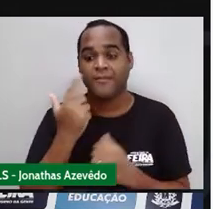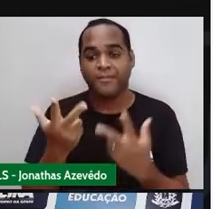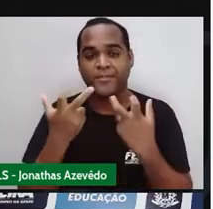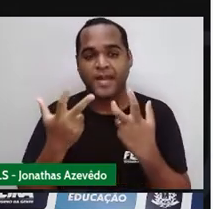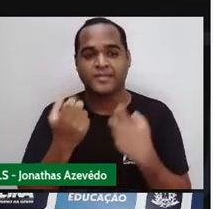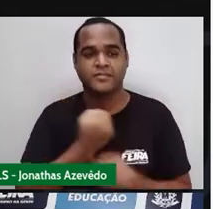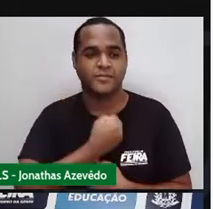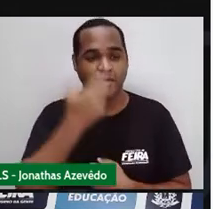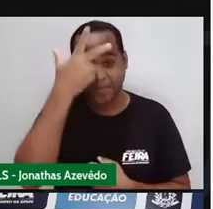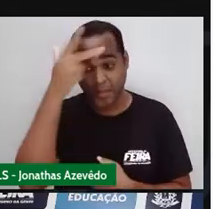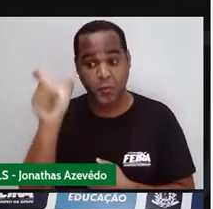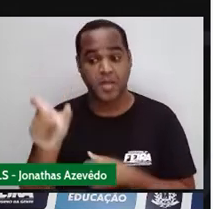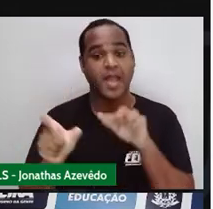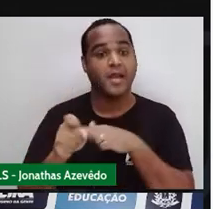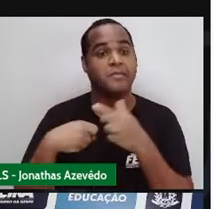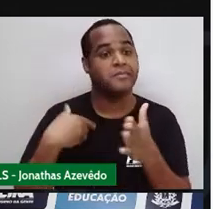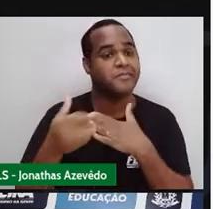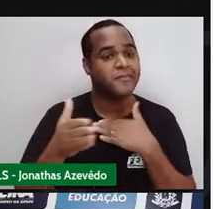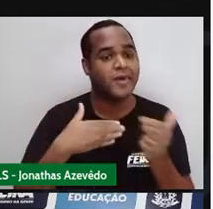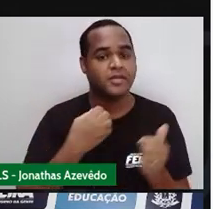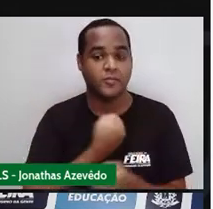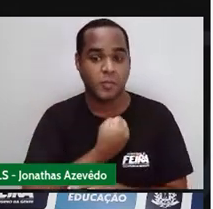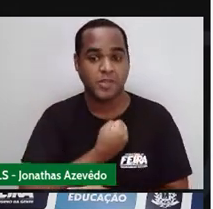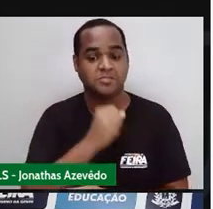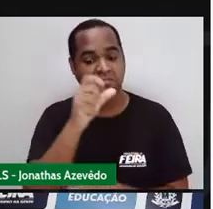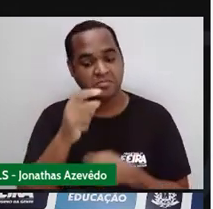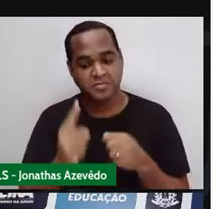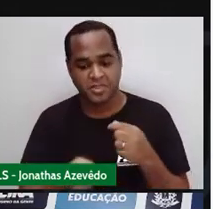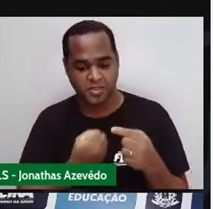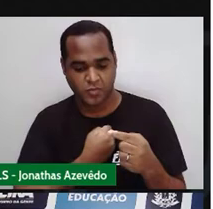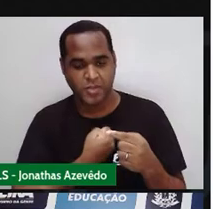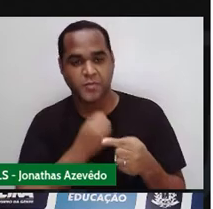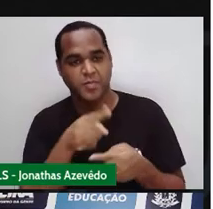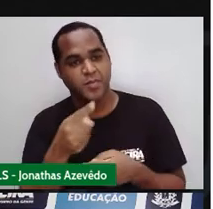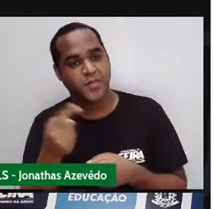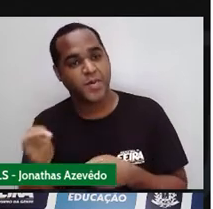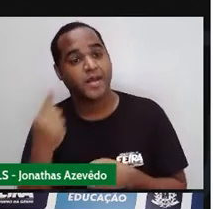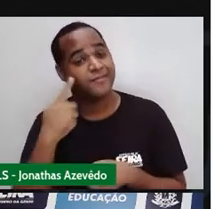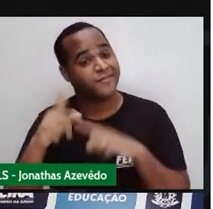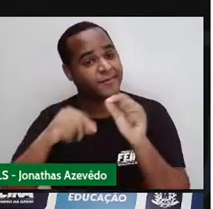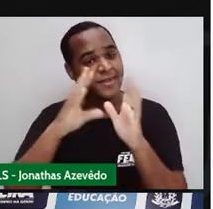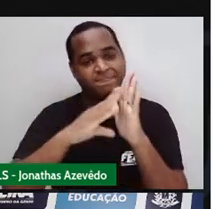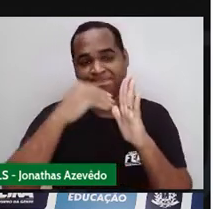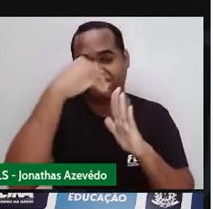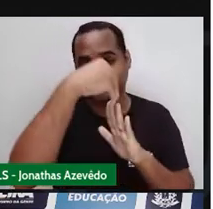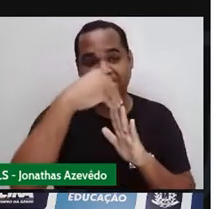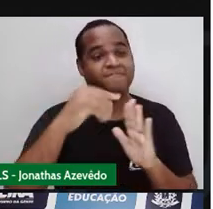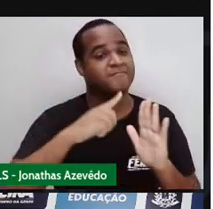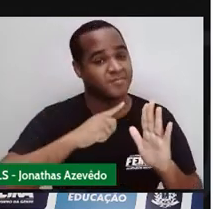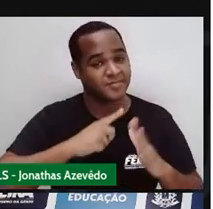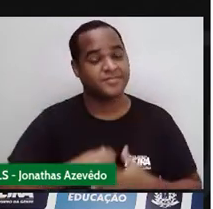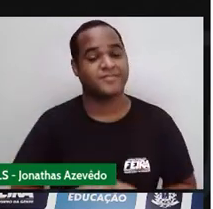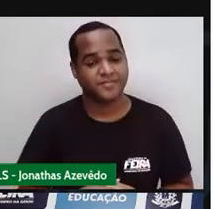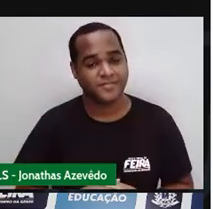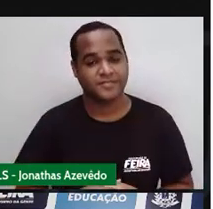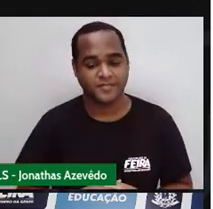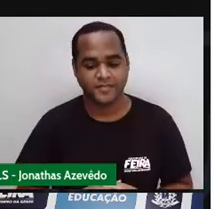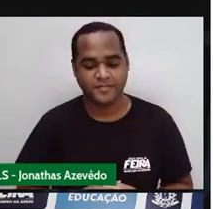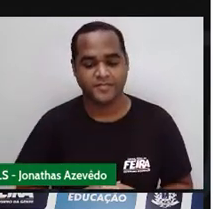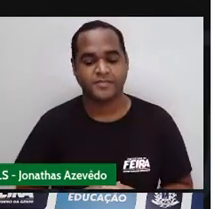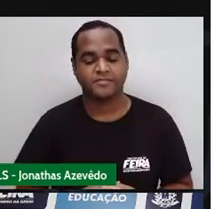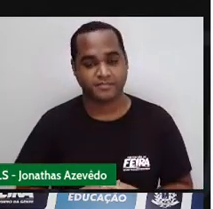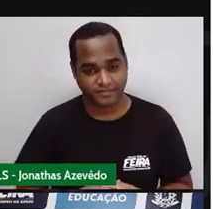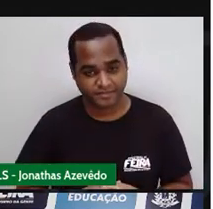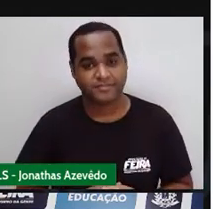qualquer pessoa os três números que ela vai escolher no calendário, certo? Então, né?